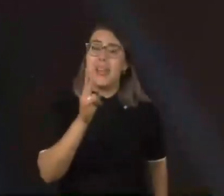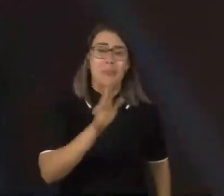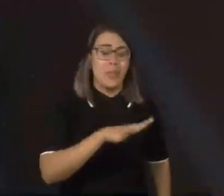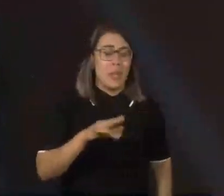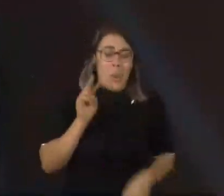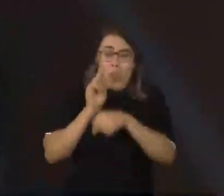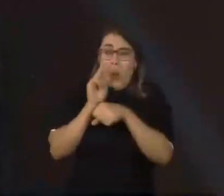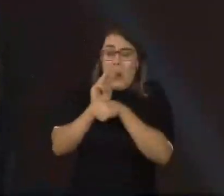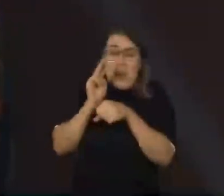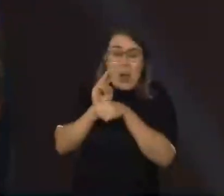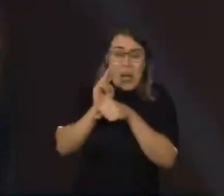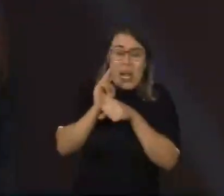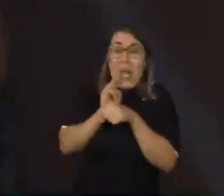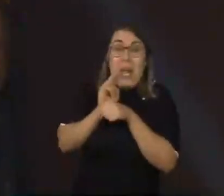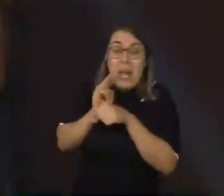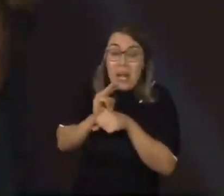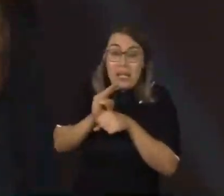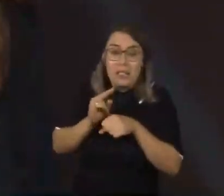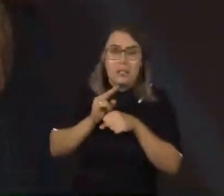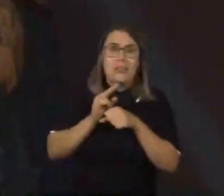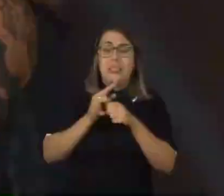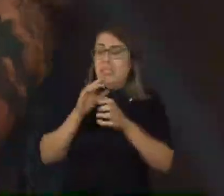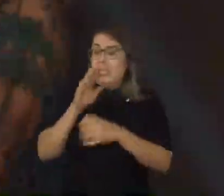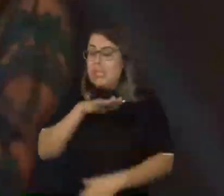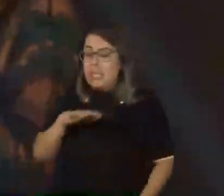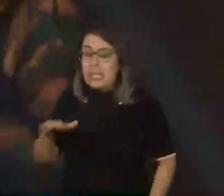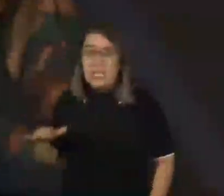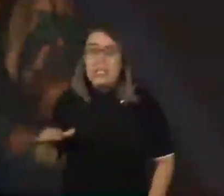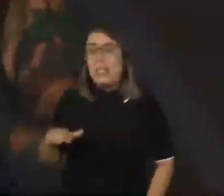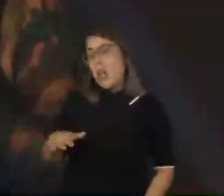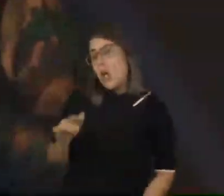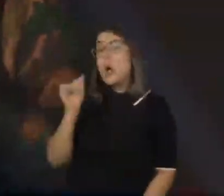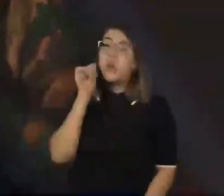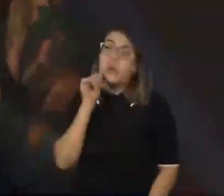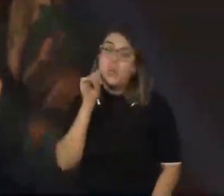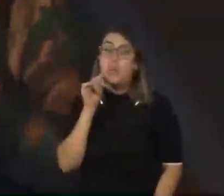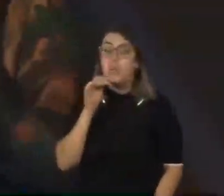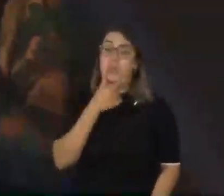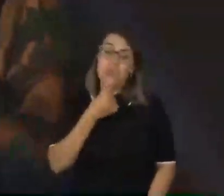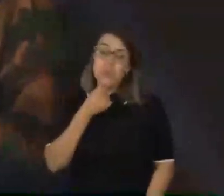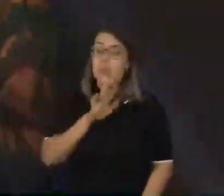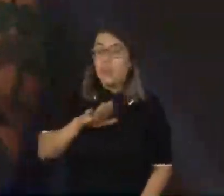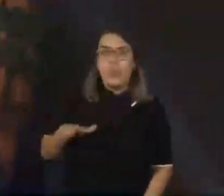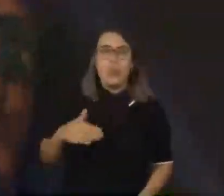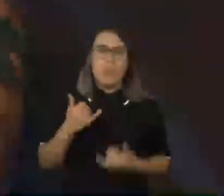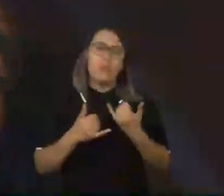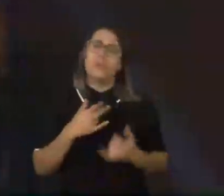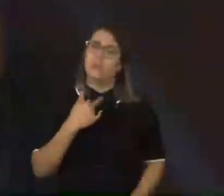superproteção, tira as crianças das bolhas, infantilização, as crianças precisam ser